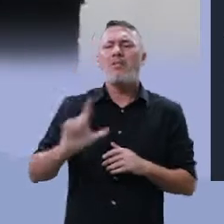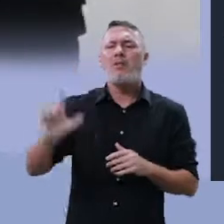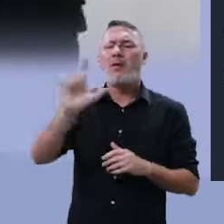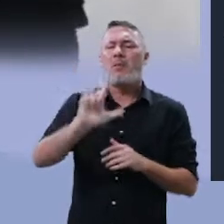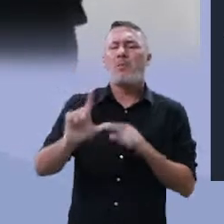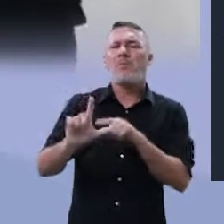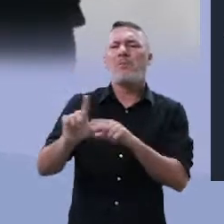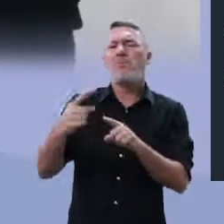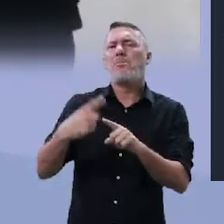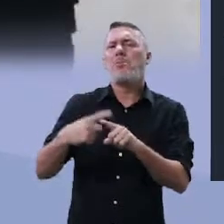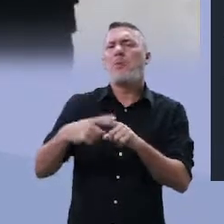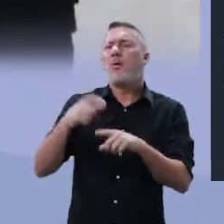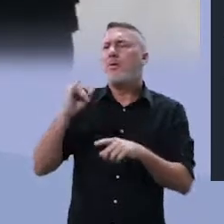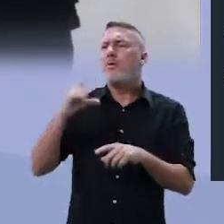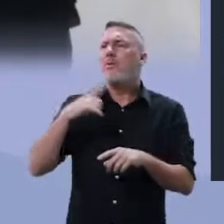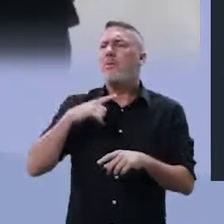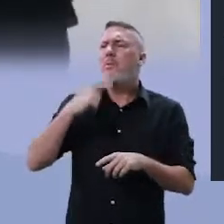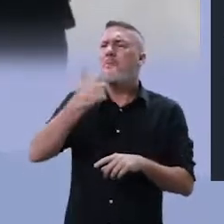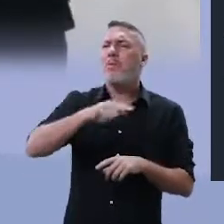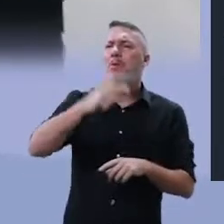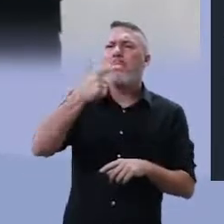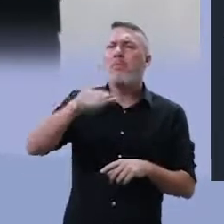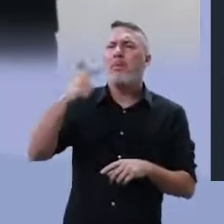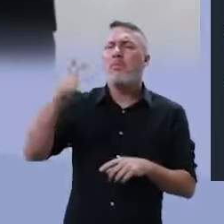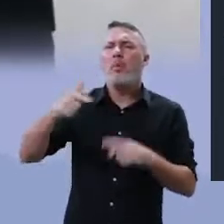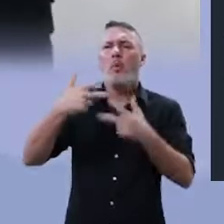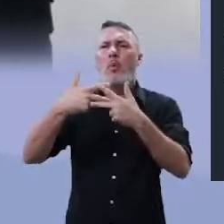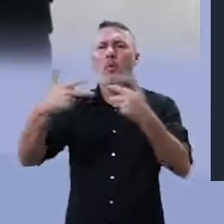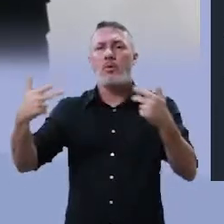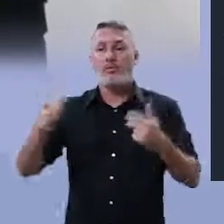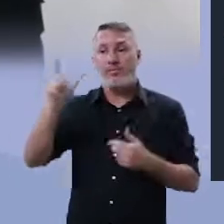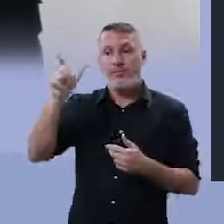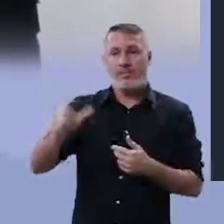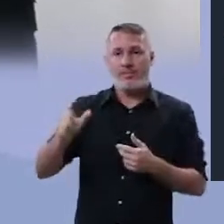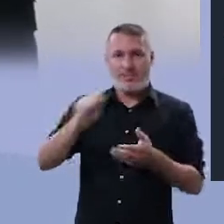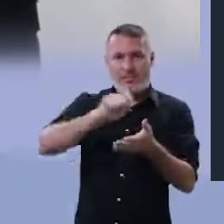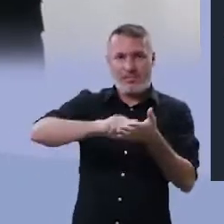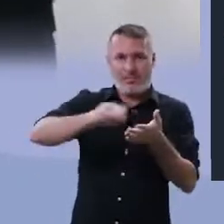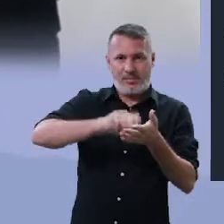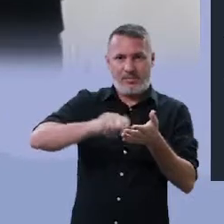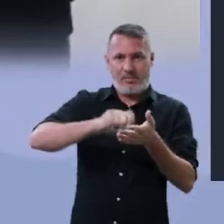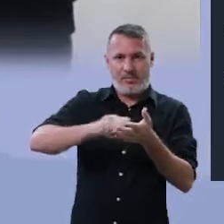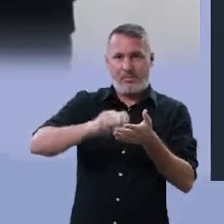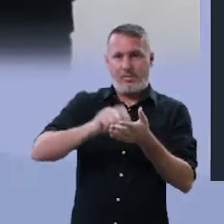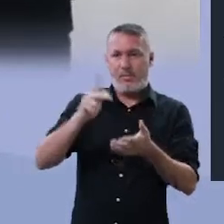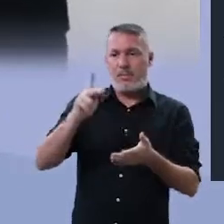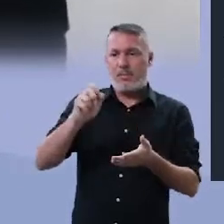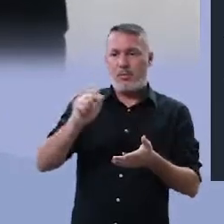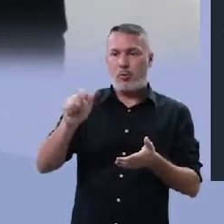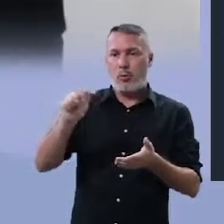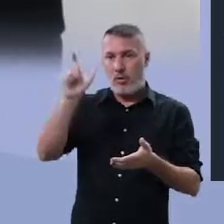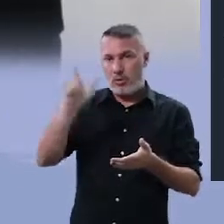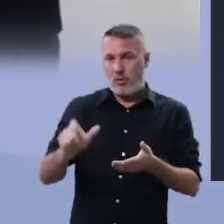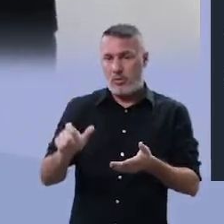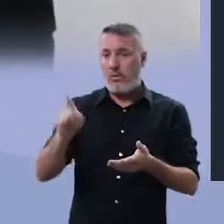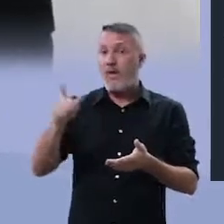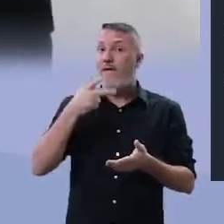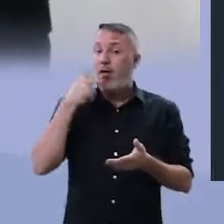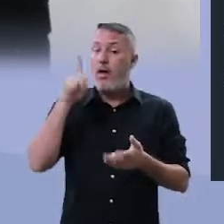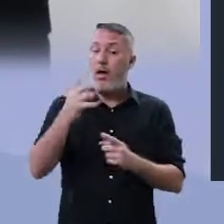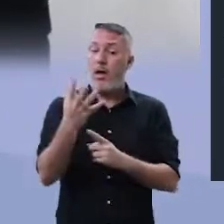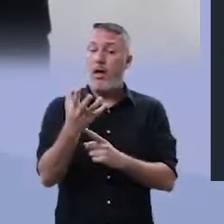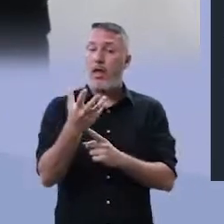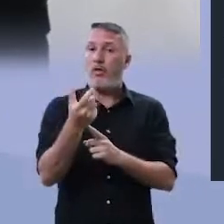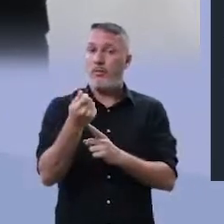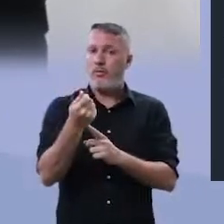existe literatura se há tantas outras coisas? Fernando Pessoa fala que a literatura, como toda arte,